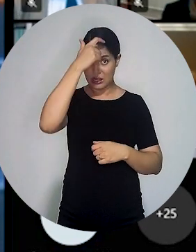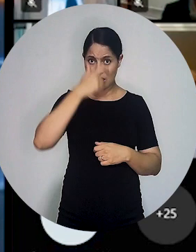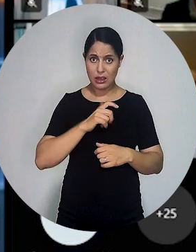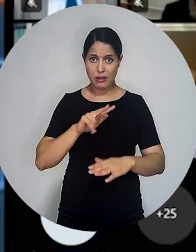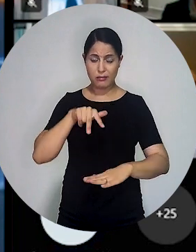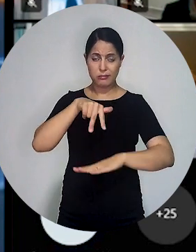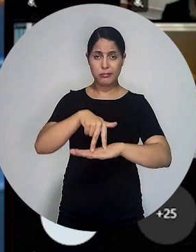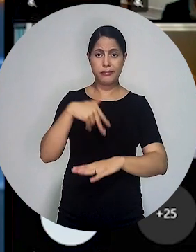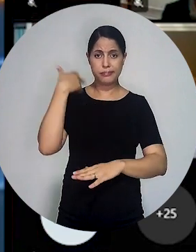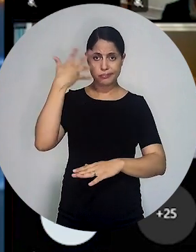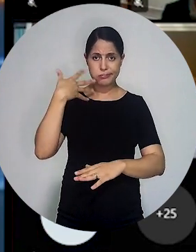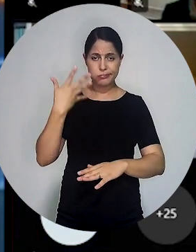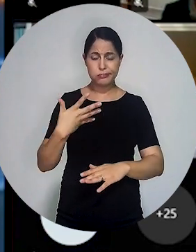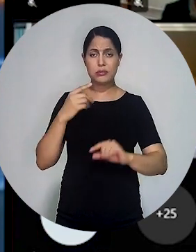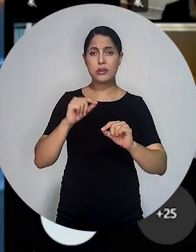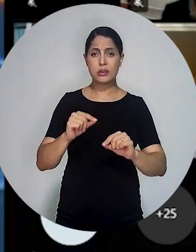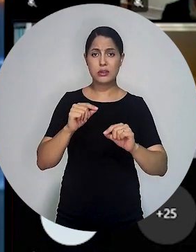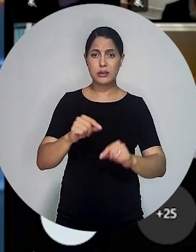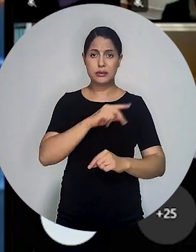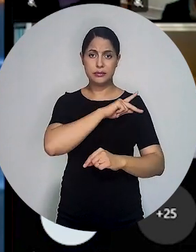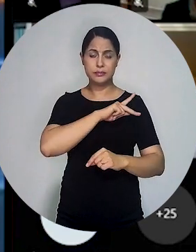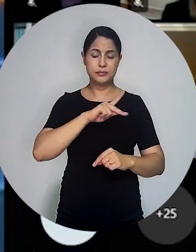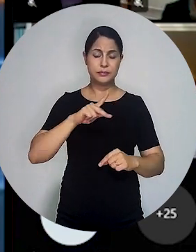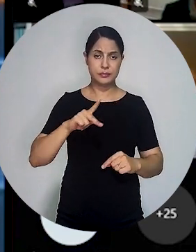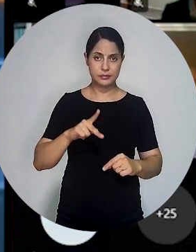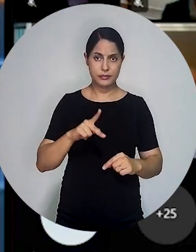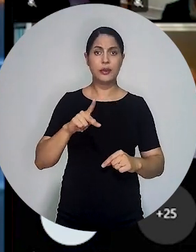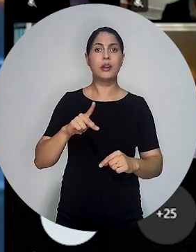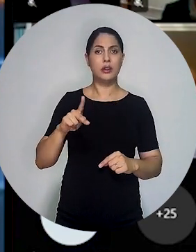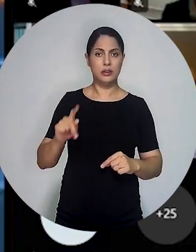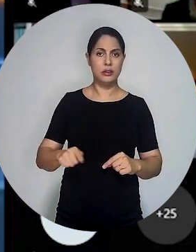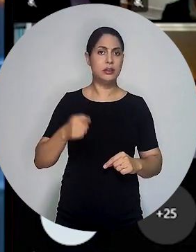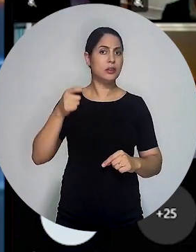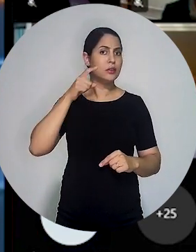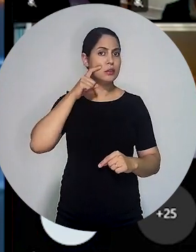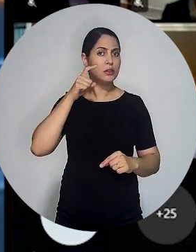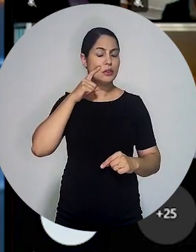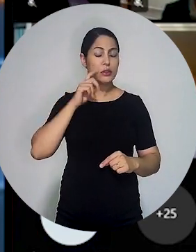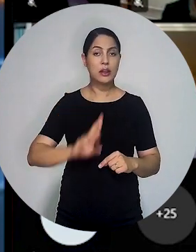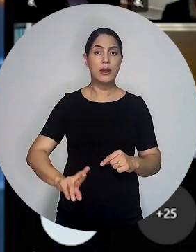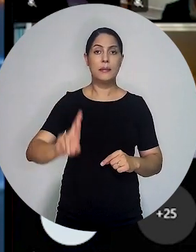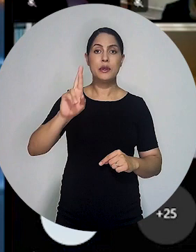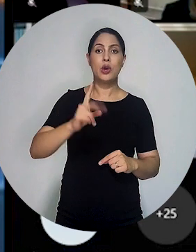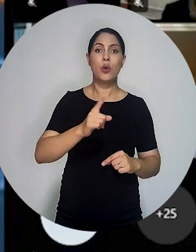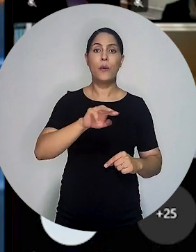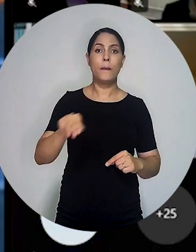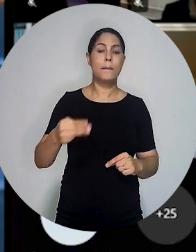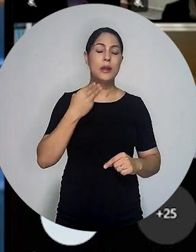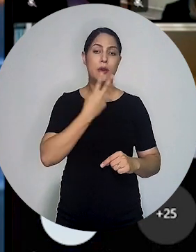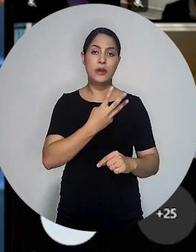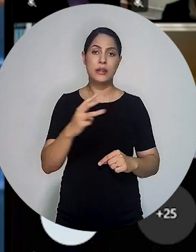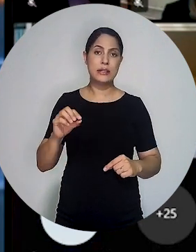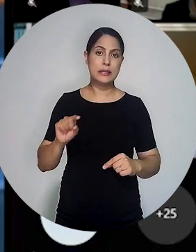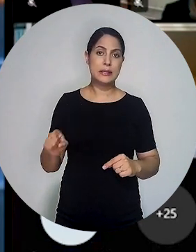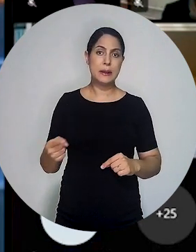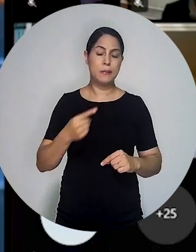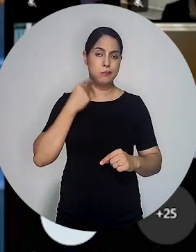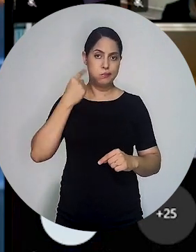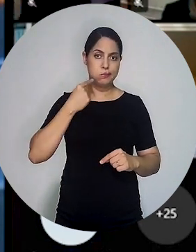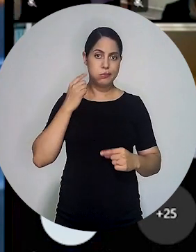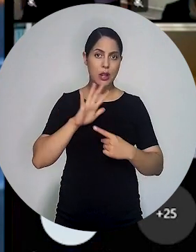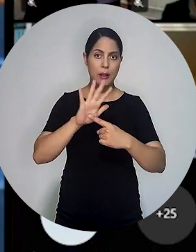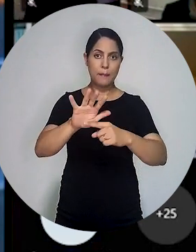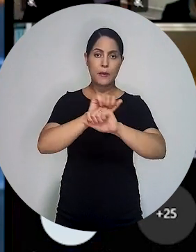vaga nos tribunais. A presença nessa tribuna, a presença nesse tribunal do Presidente Nacional da Ordem, representando, Sr.